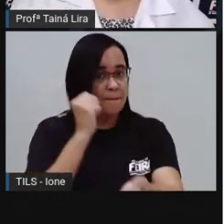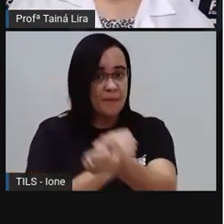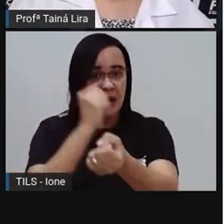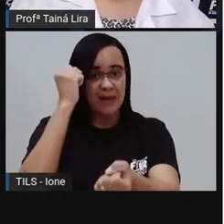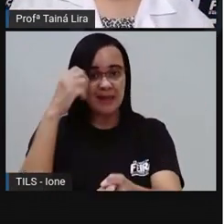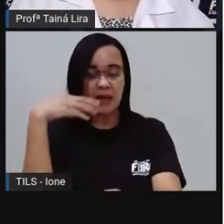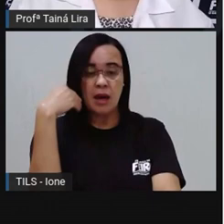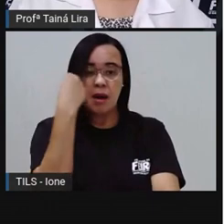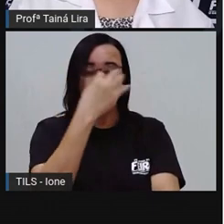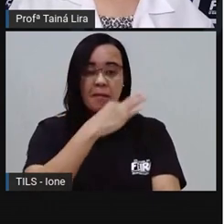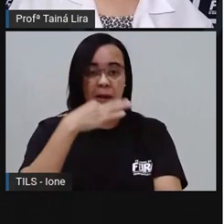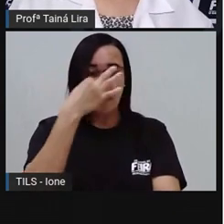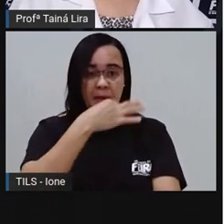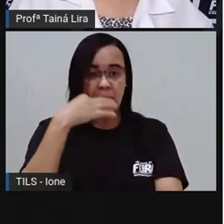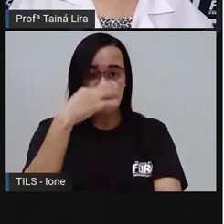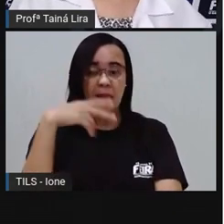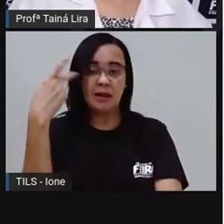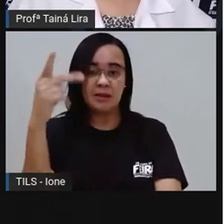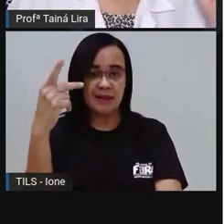Ana Maria Braga, tá?